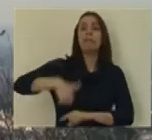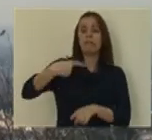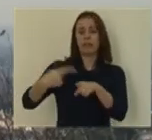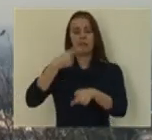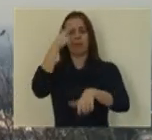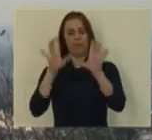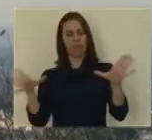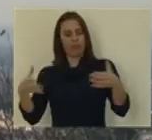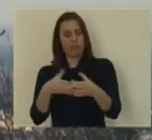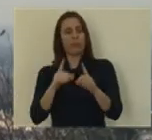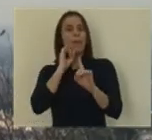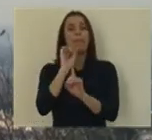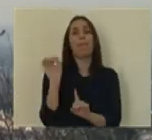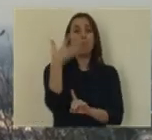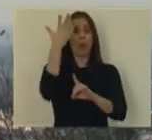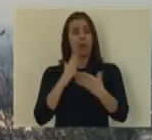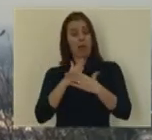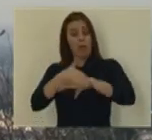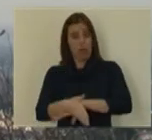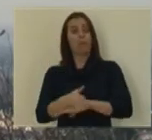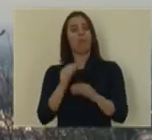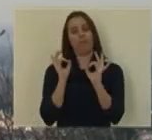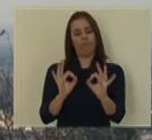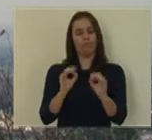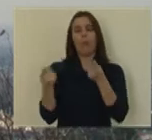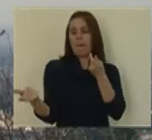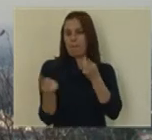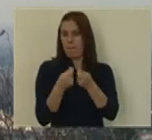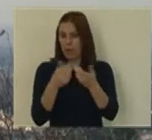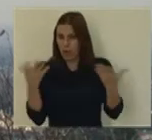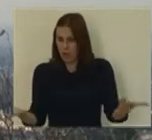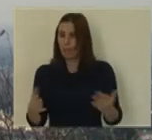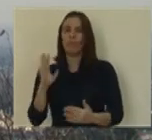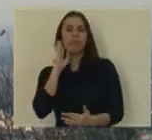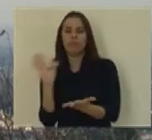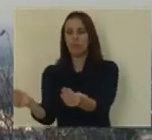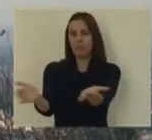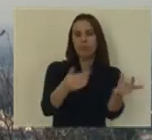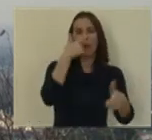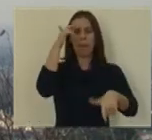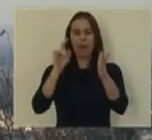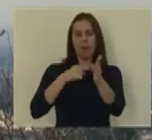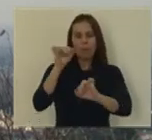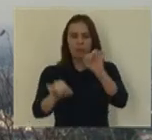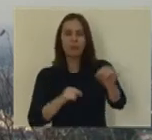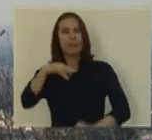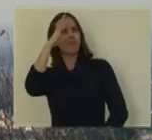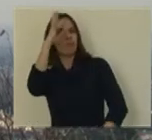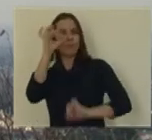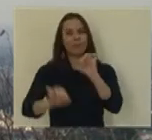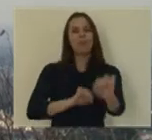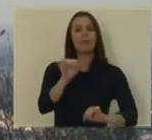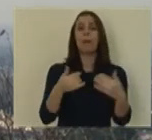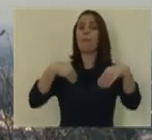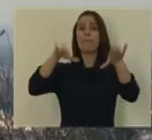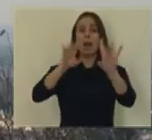populações com prioridade na sua atuação. Provejamos a proximidade, escutando as pessoas, as suas necessidades e aspirações,